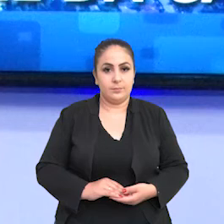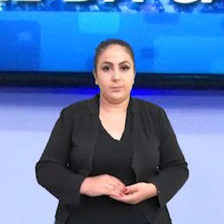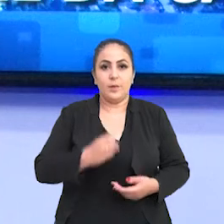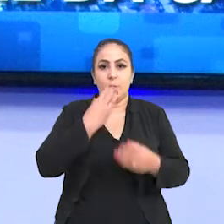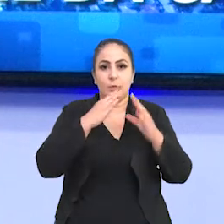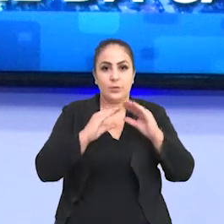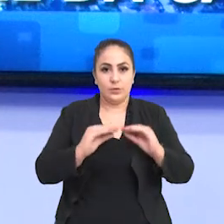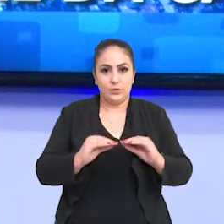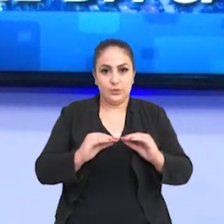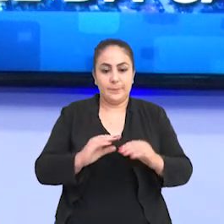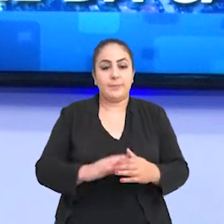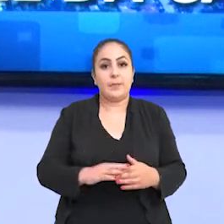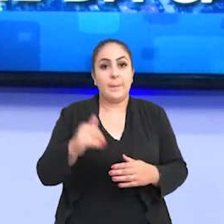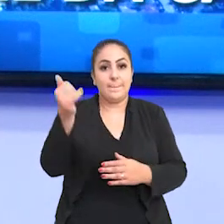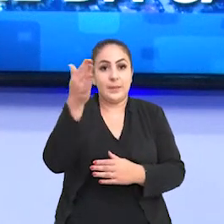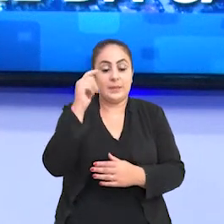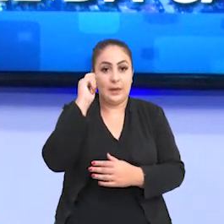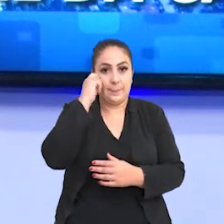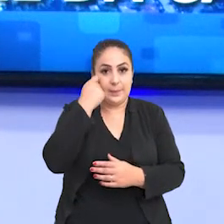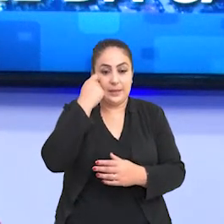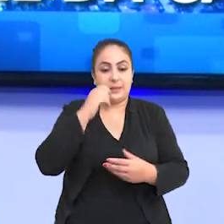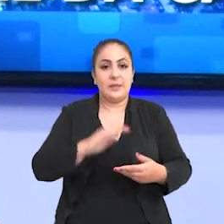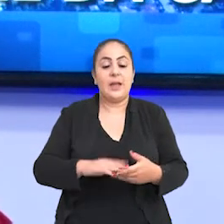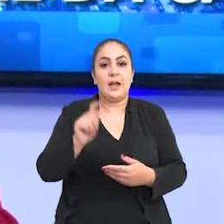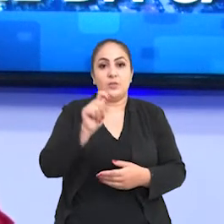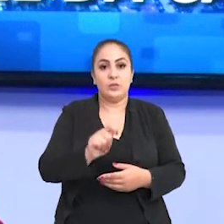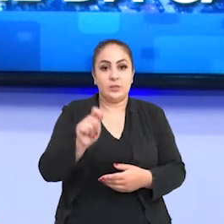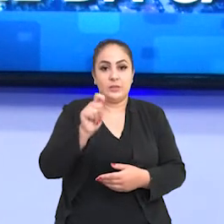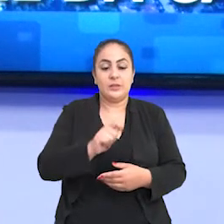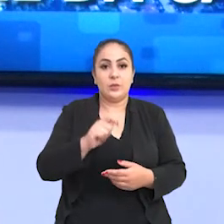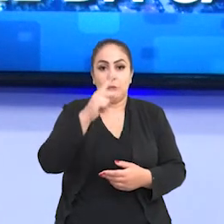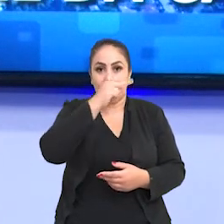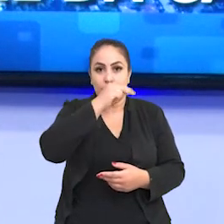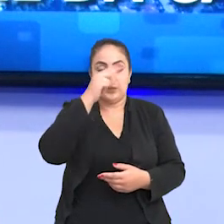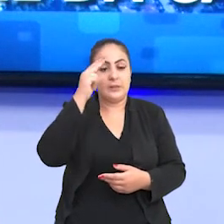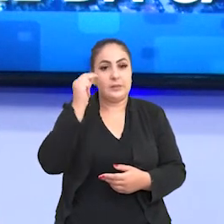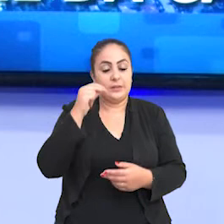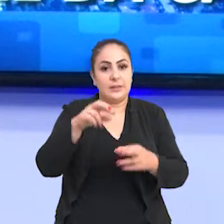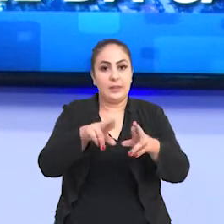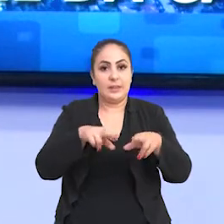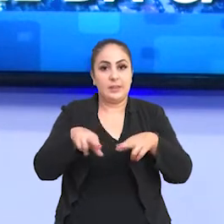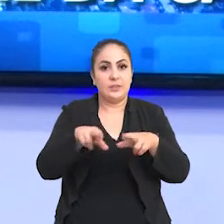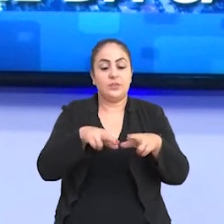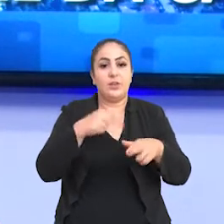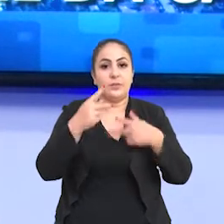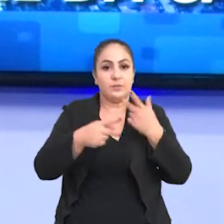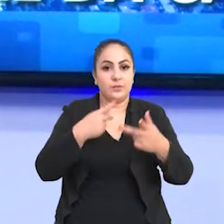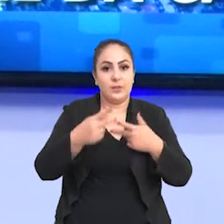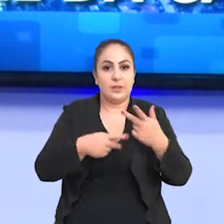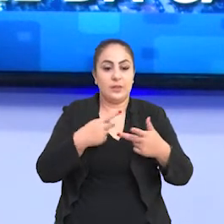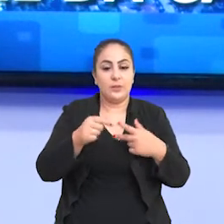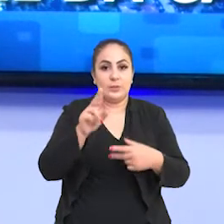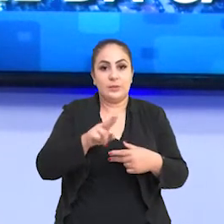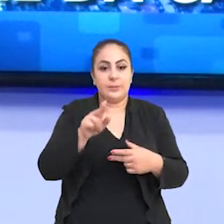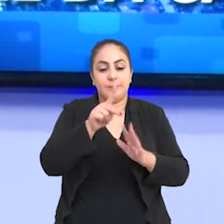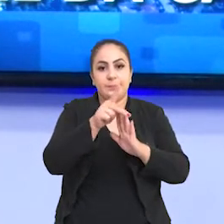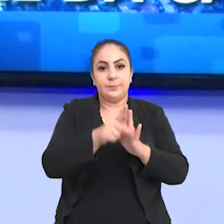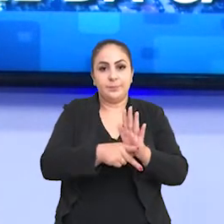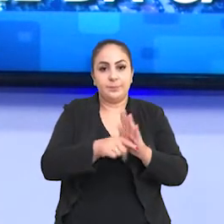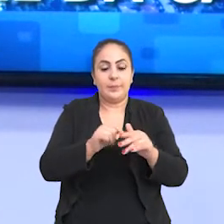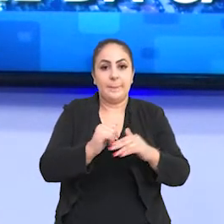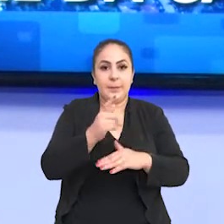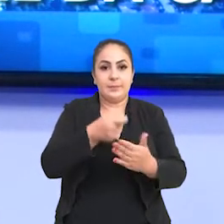Boa noite, Bandeira Preta. A Associação de Municípios da região comenta a adoção de